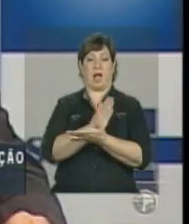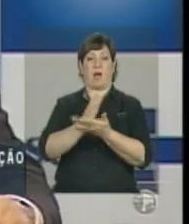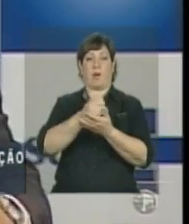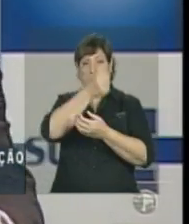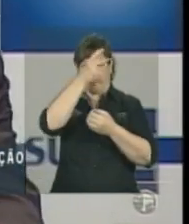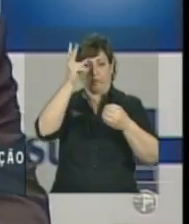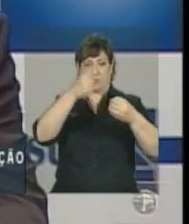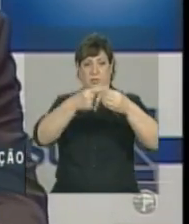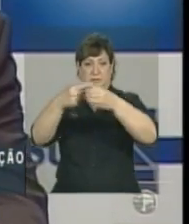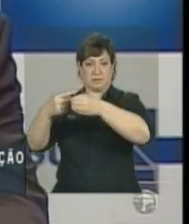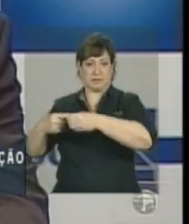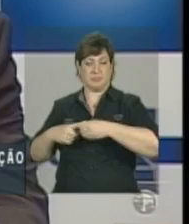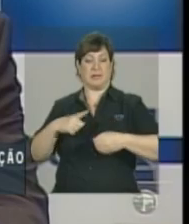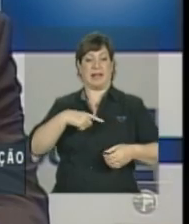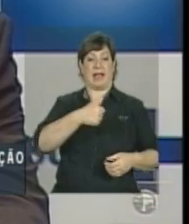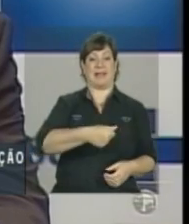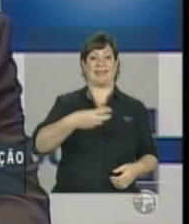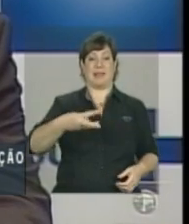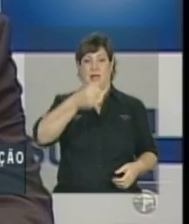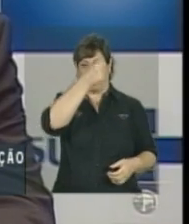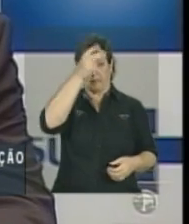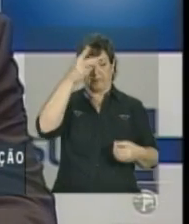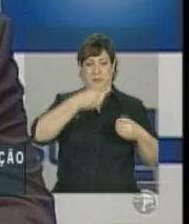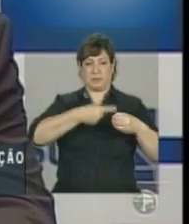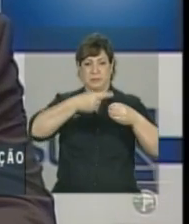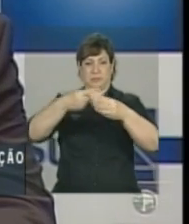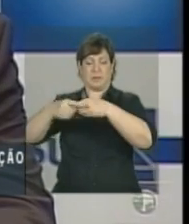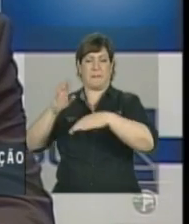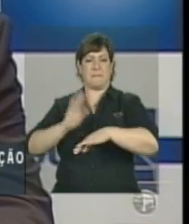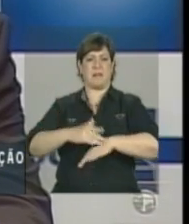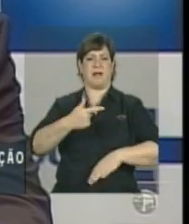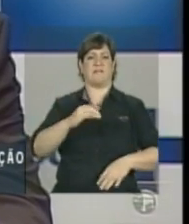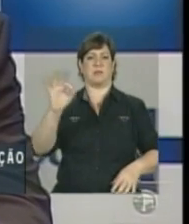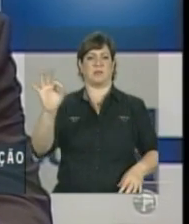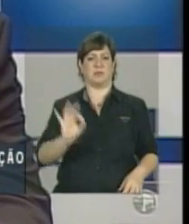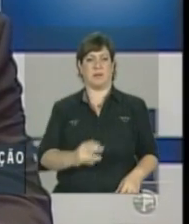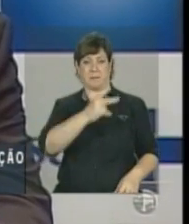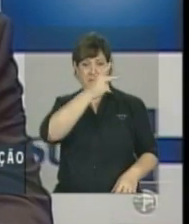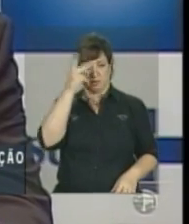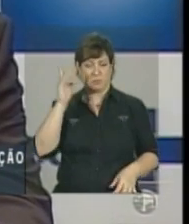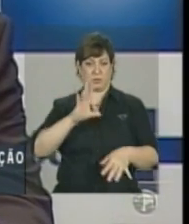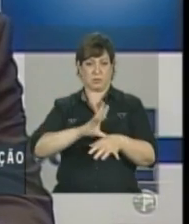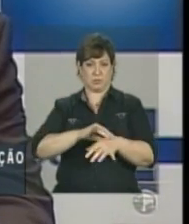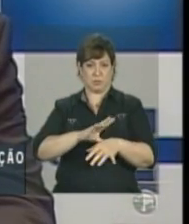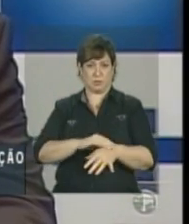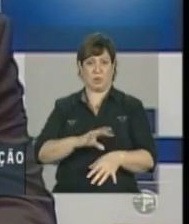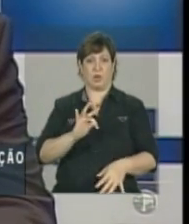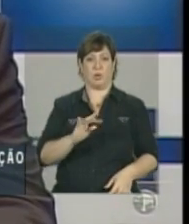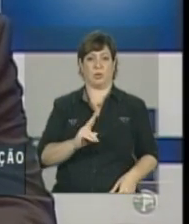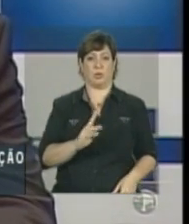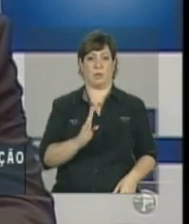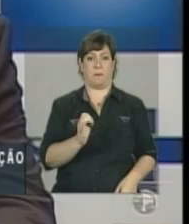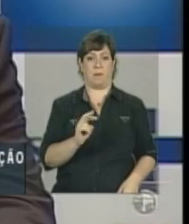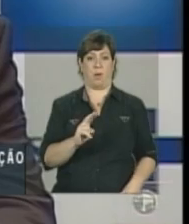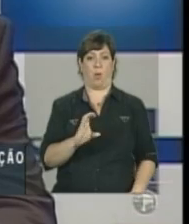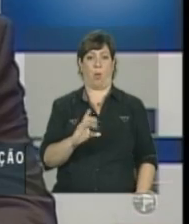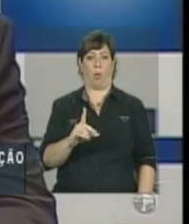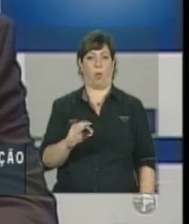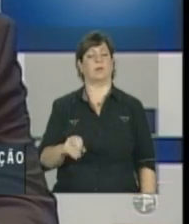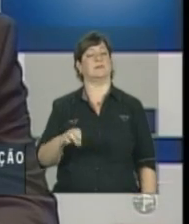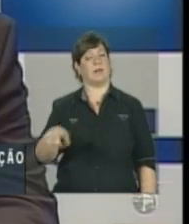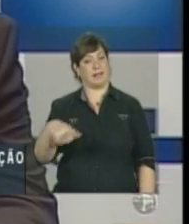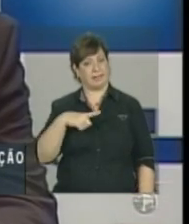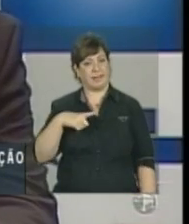municípios onde tem uma alta proporção, mais de 20% dos pacientes com tuberculose são também pacientes HIV positivos,